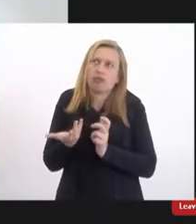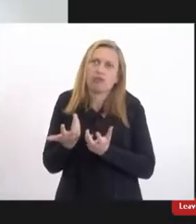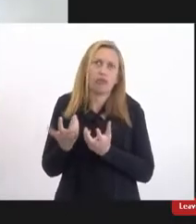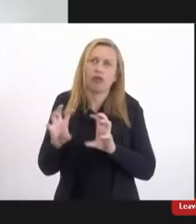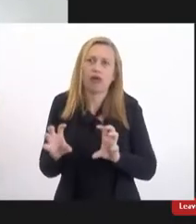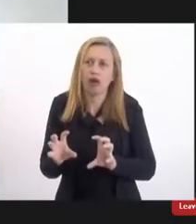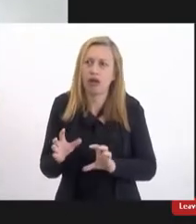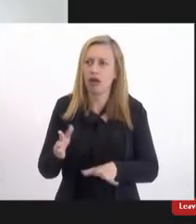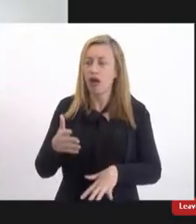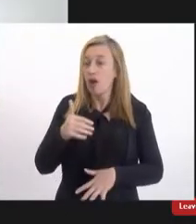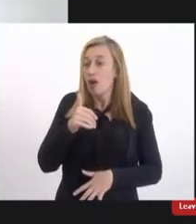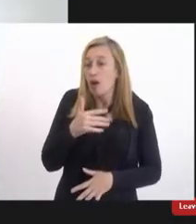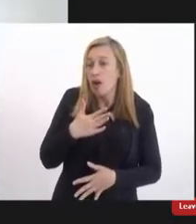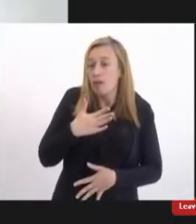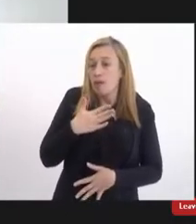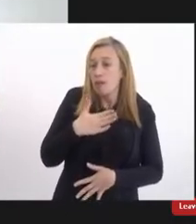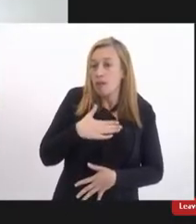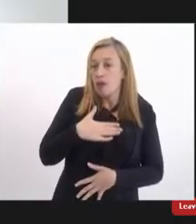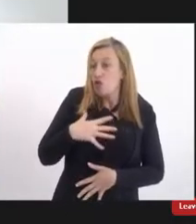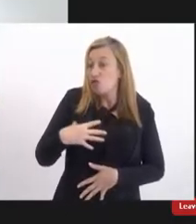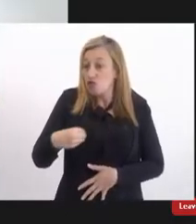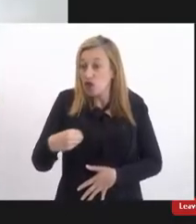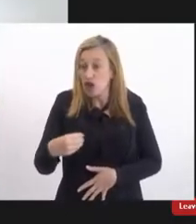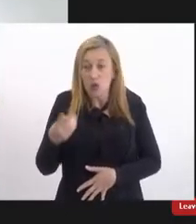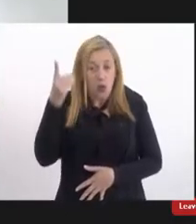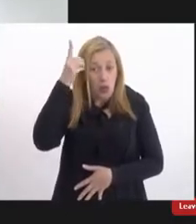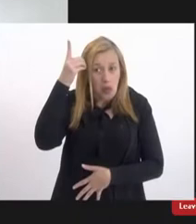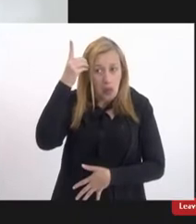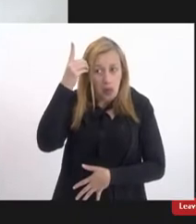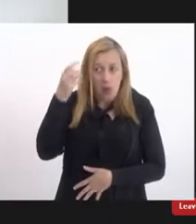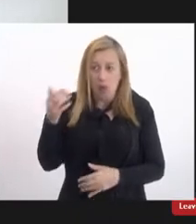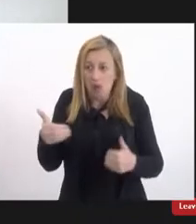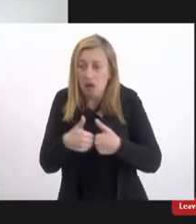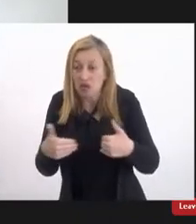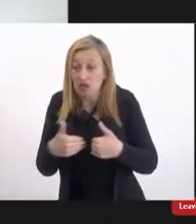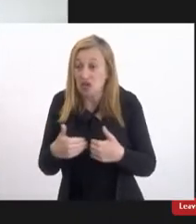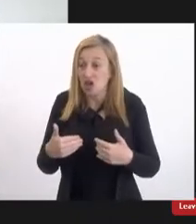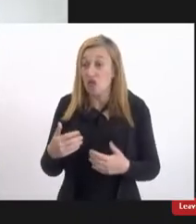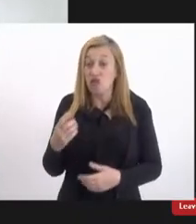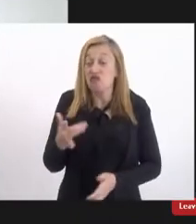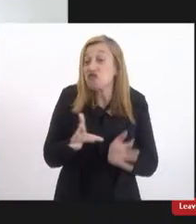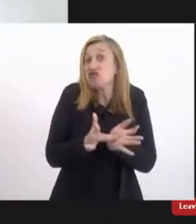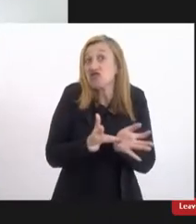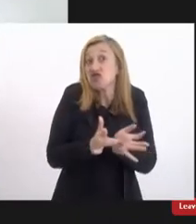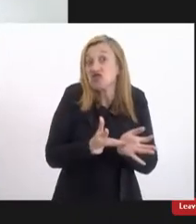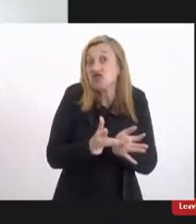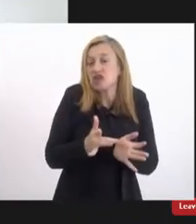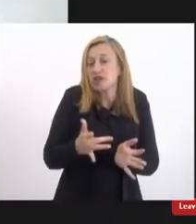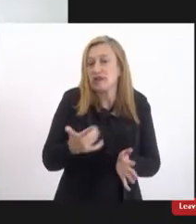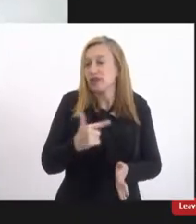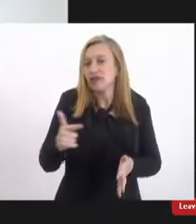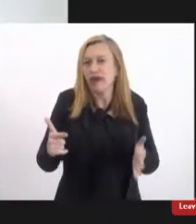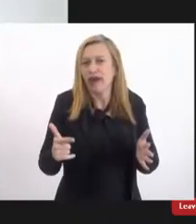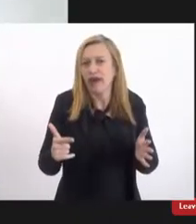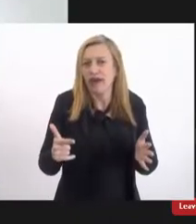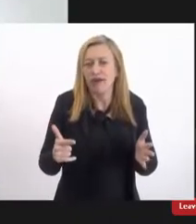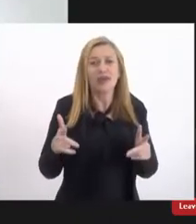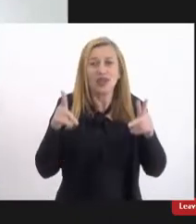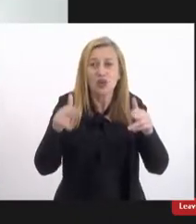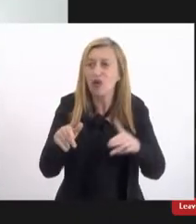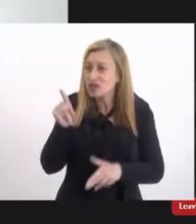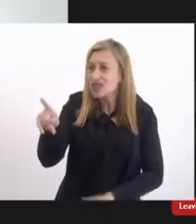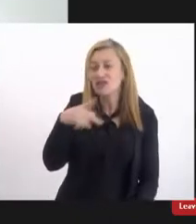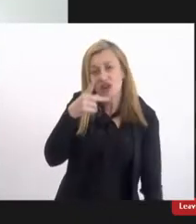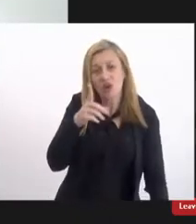filho com deficiência intelectual eu não quero ter um filho com autismo então eu vou fingir que não existe mas aí até o mesmo ponto que você falou